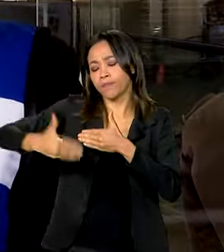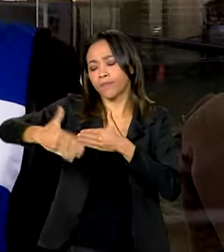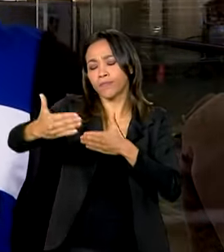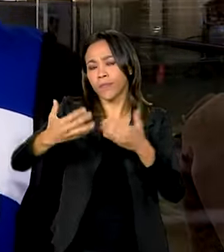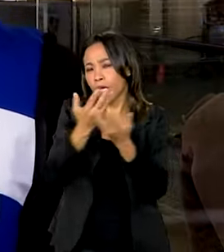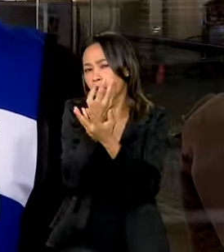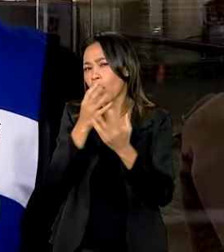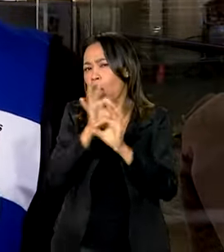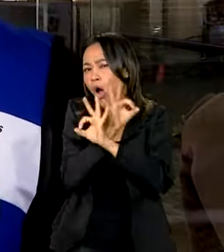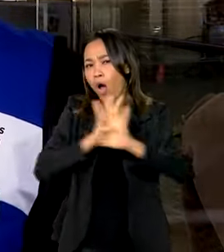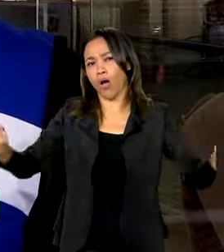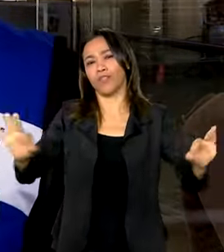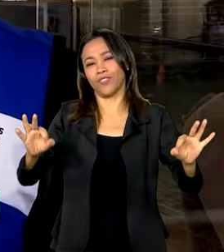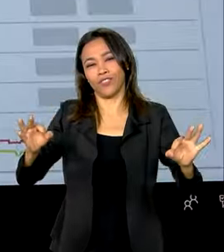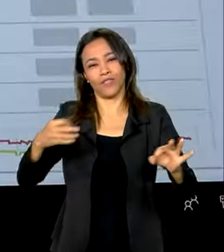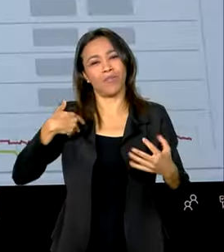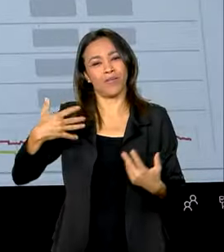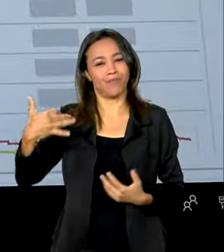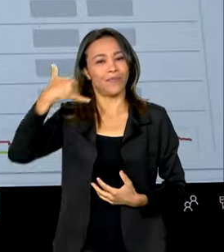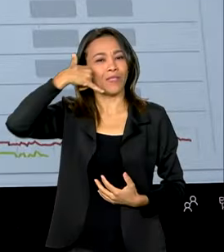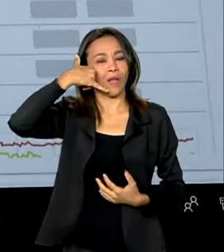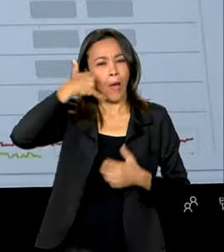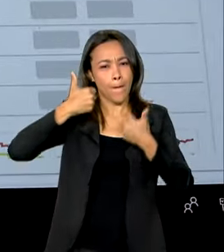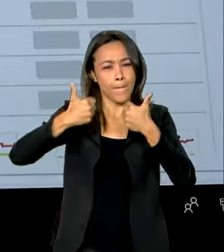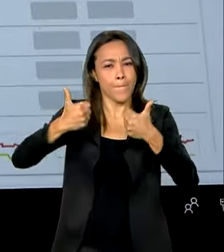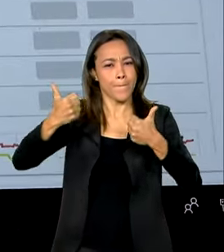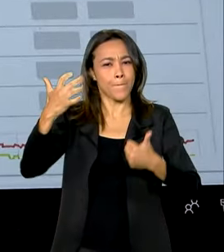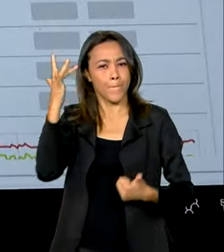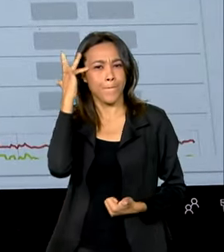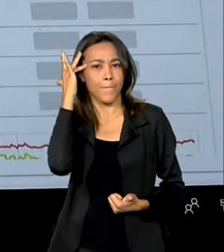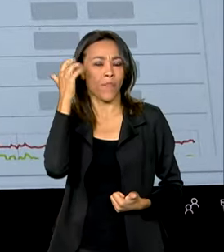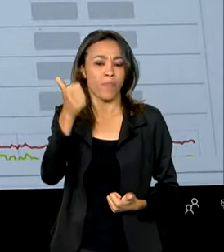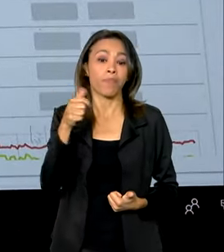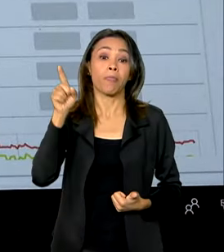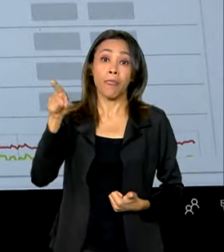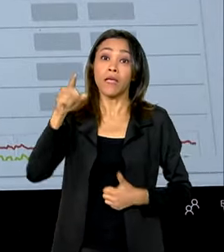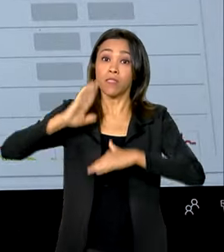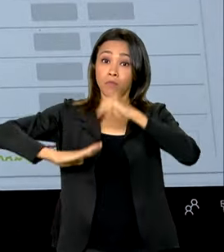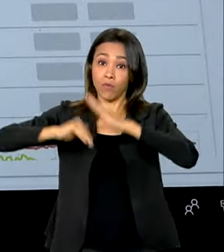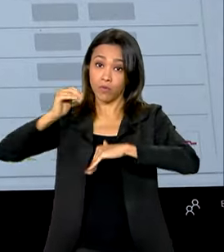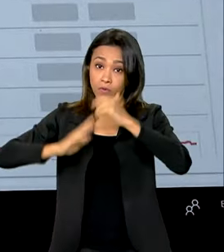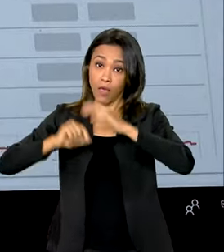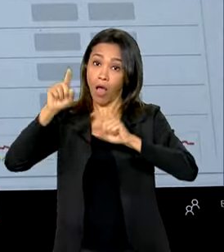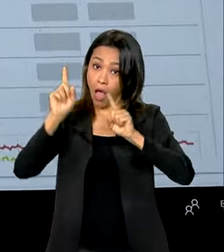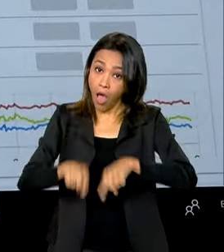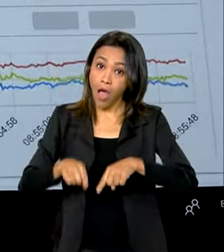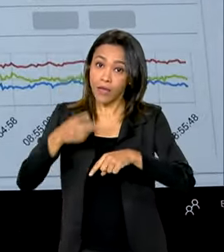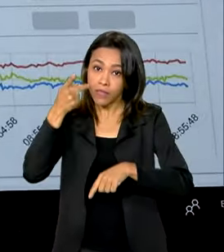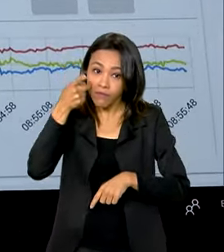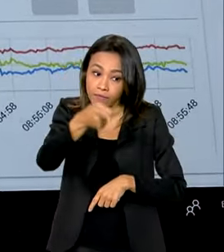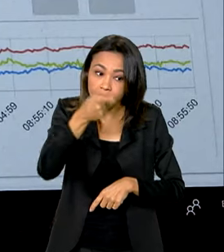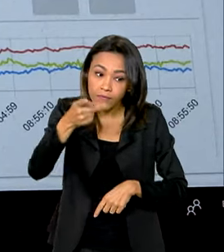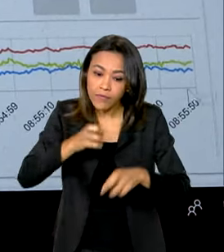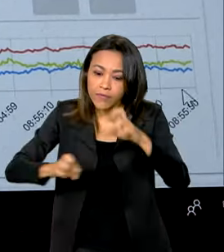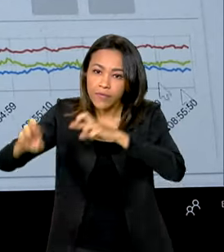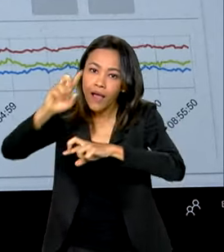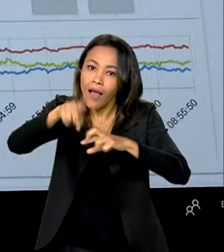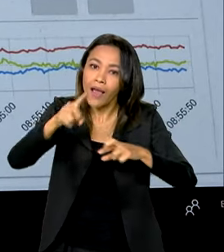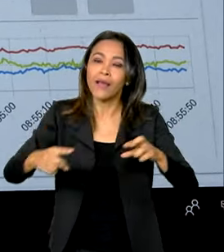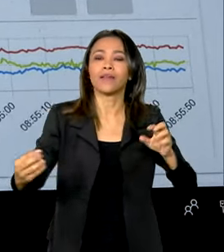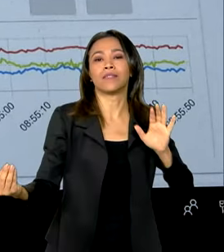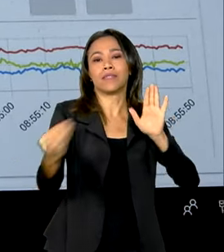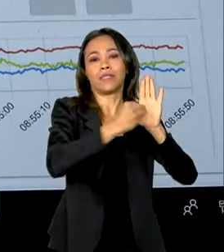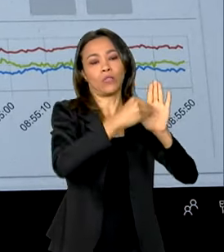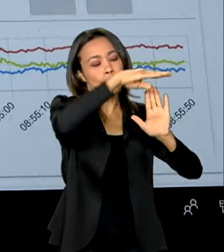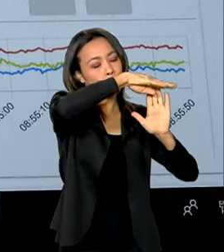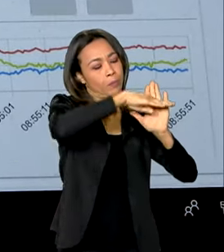ótima para todos os municípios do Brasil. A blitz faz parte do Programa Nacional de Melhoria da Cobertura